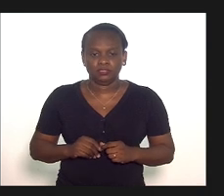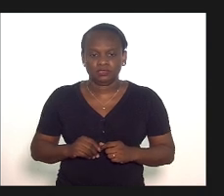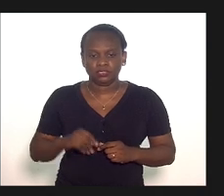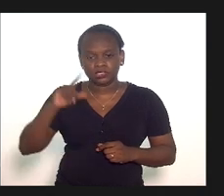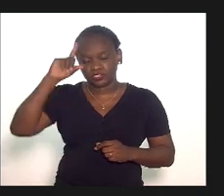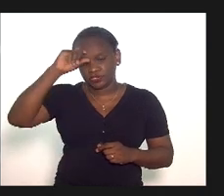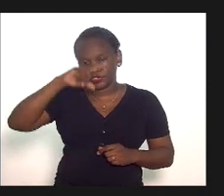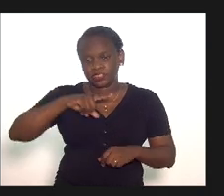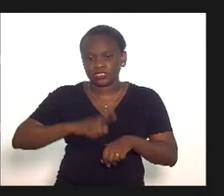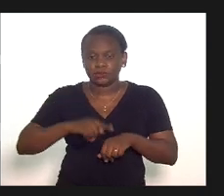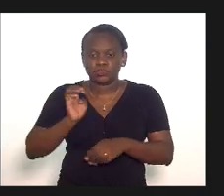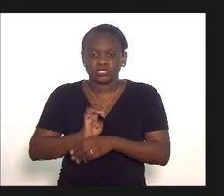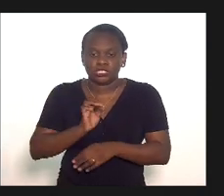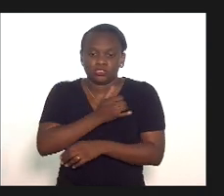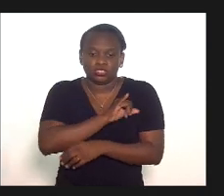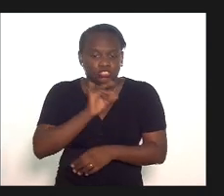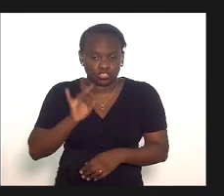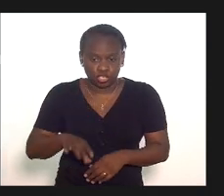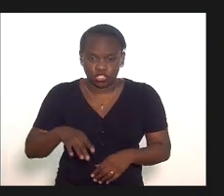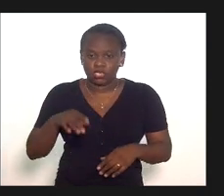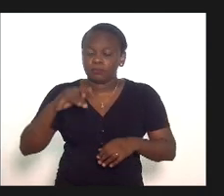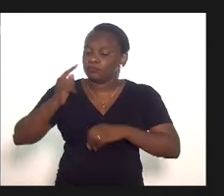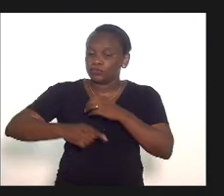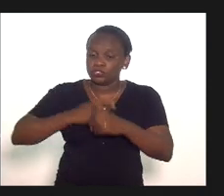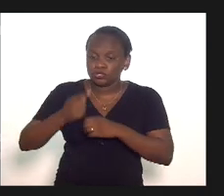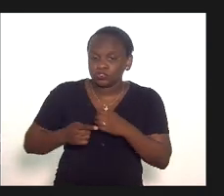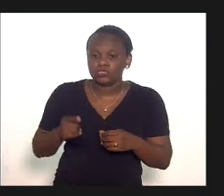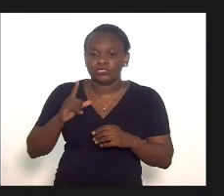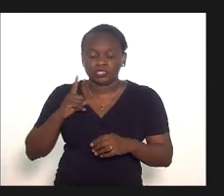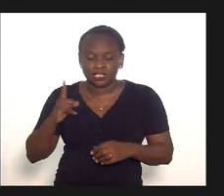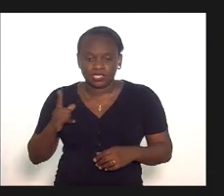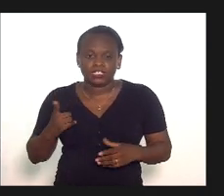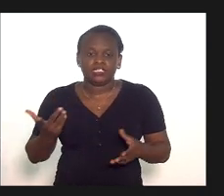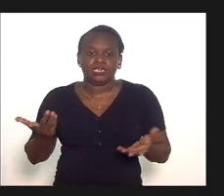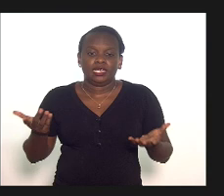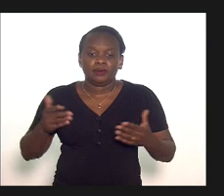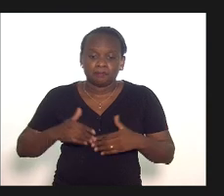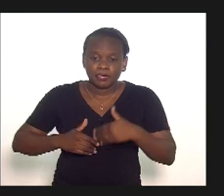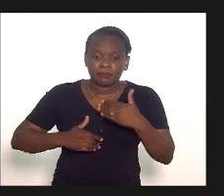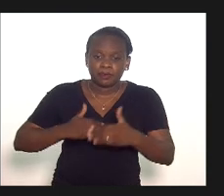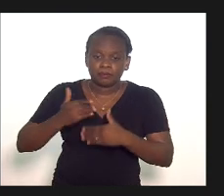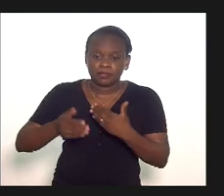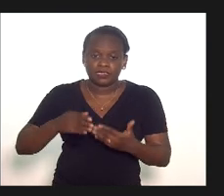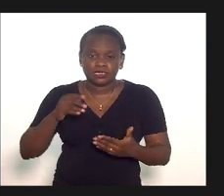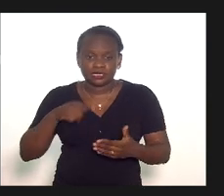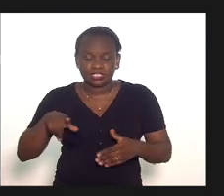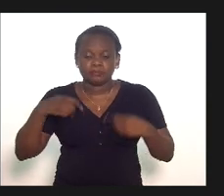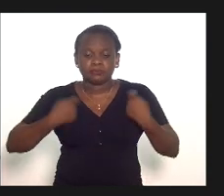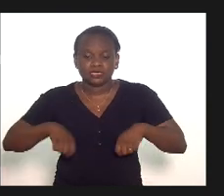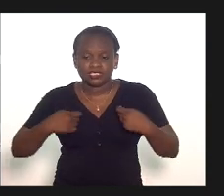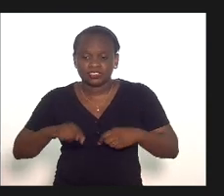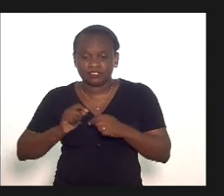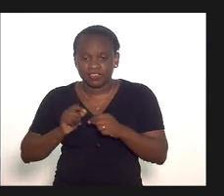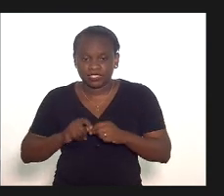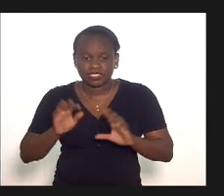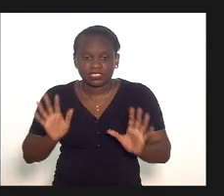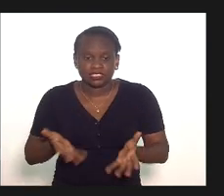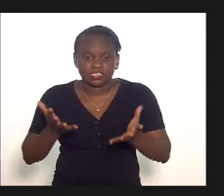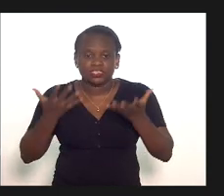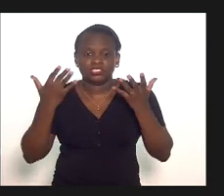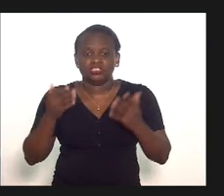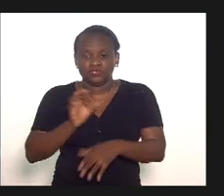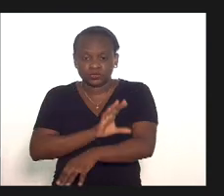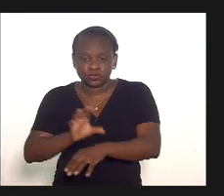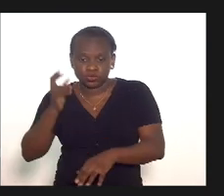difícil que o Estado não só o Estado mas como o mundo inteiro vem passando e cada vez mais nós vamos precisar fazer um incentivo